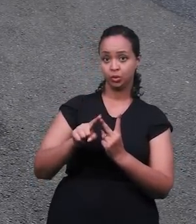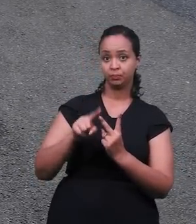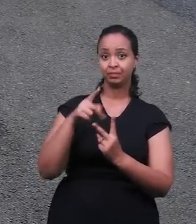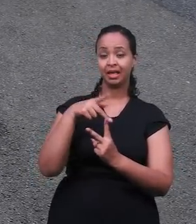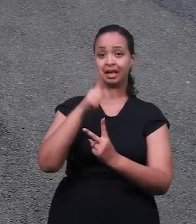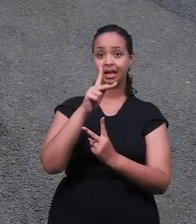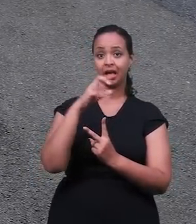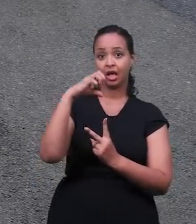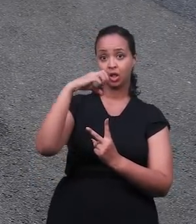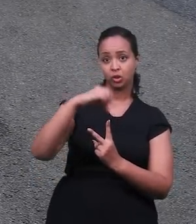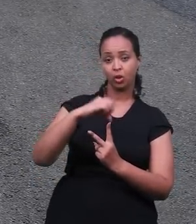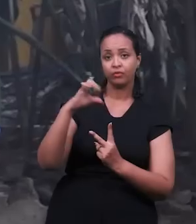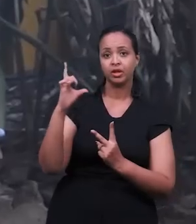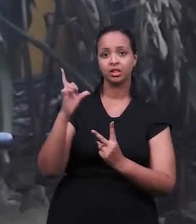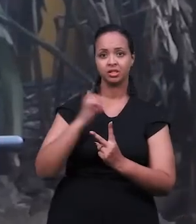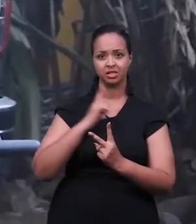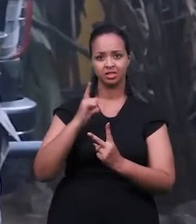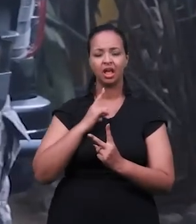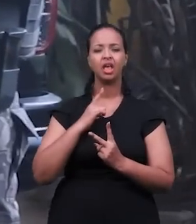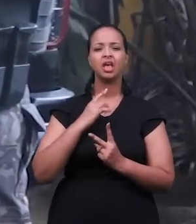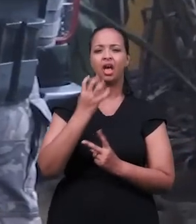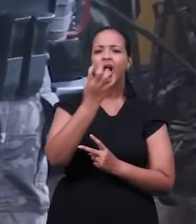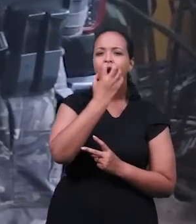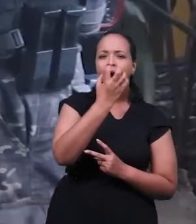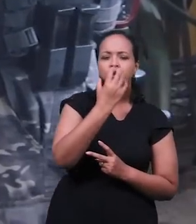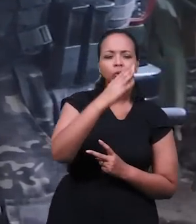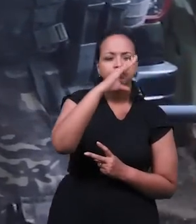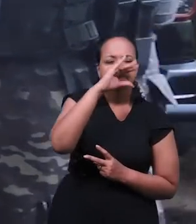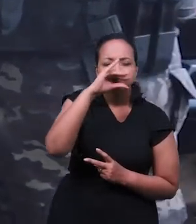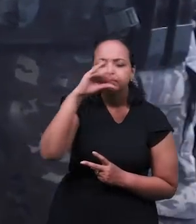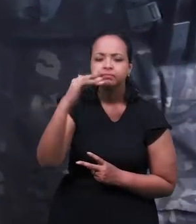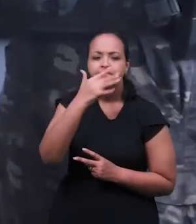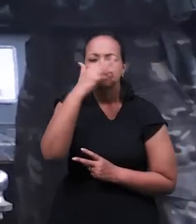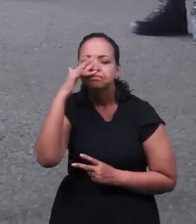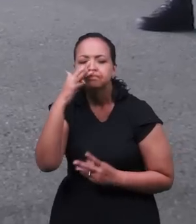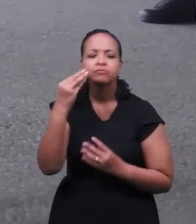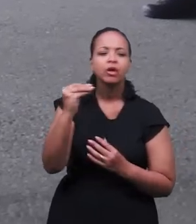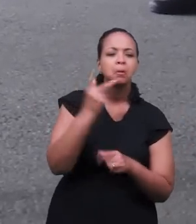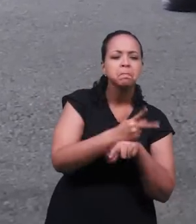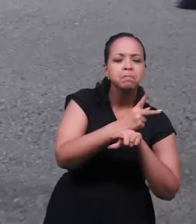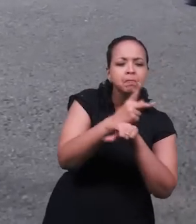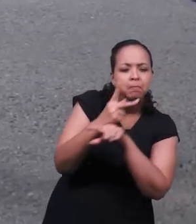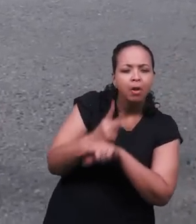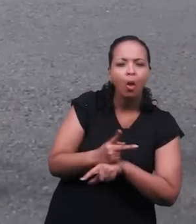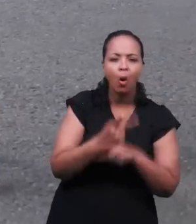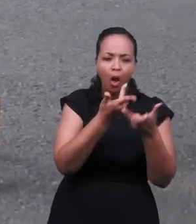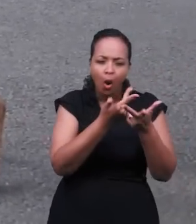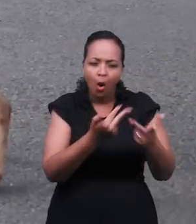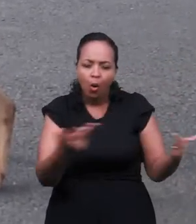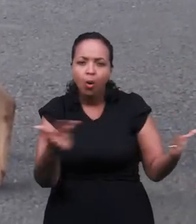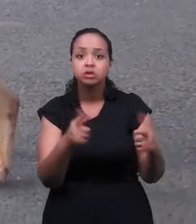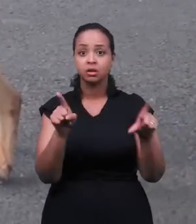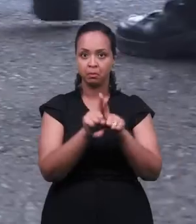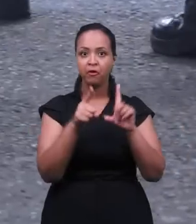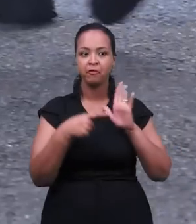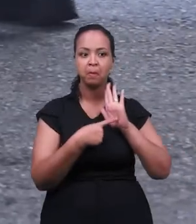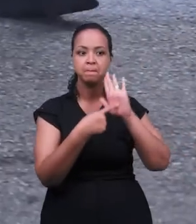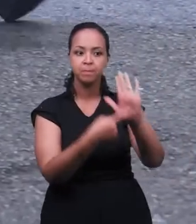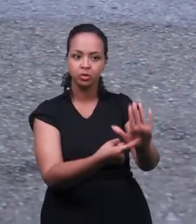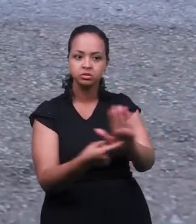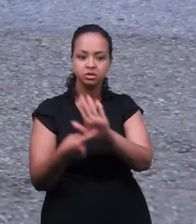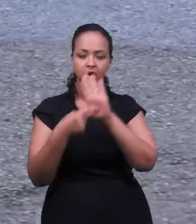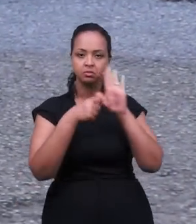Nós temos a unidade K9, que é onde nós temos cães de faro e cães também de mobilização. Os animais vão estar aqui para